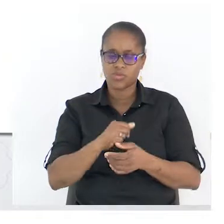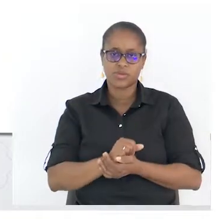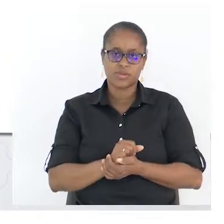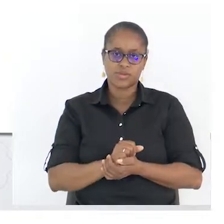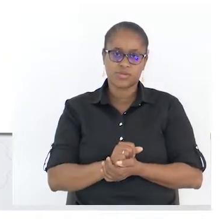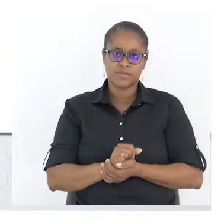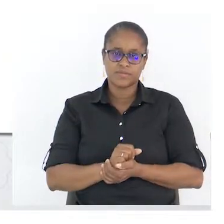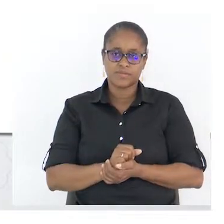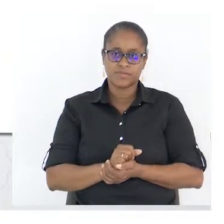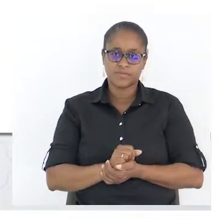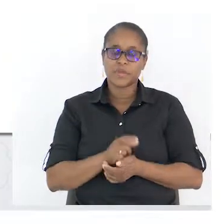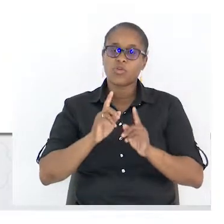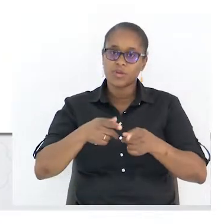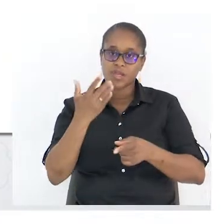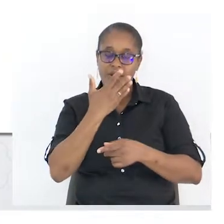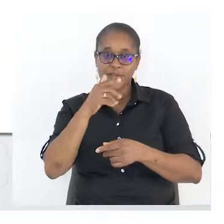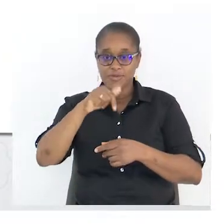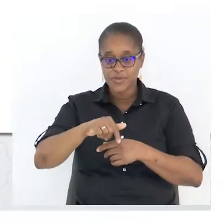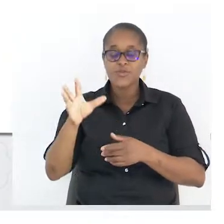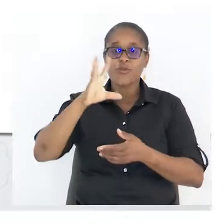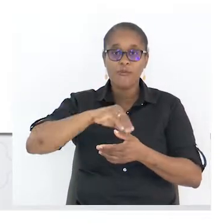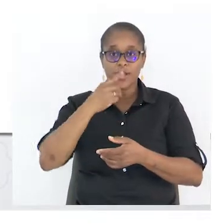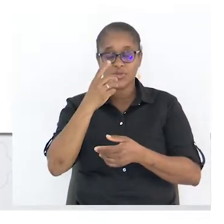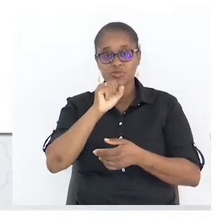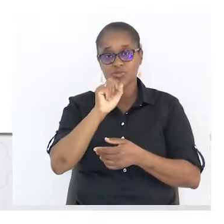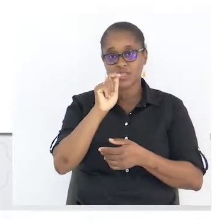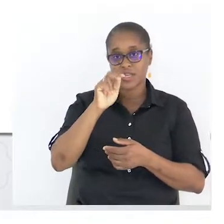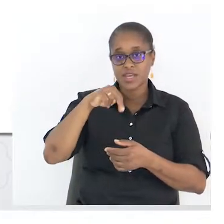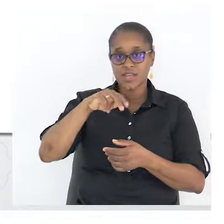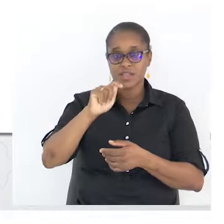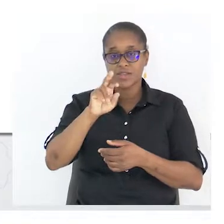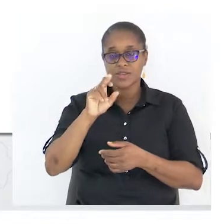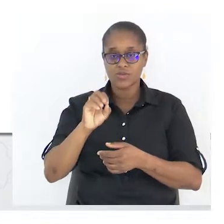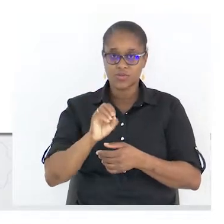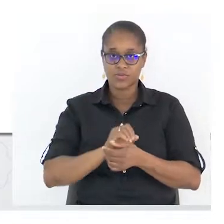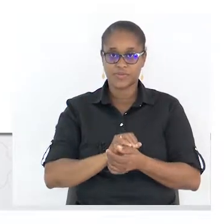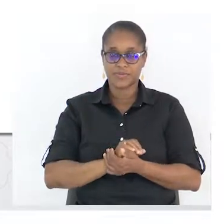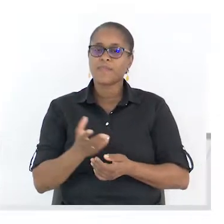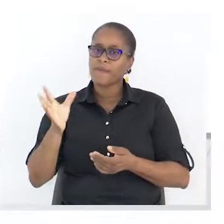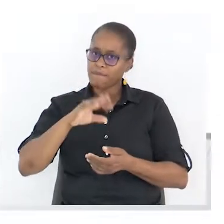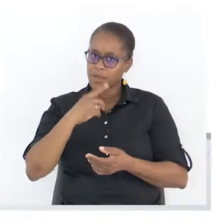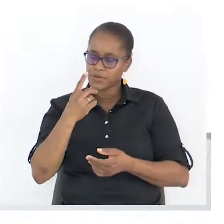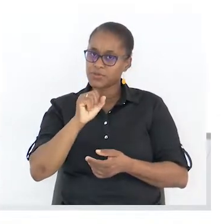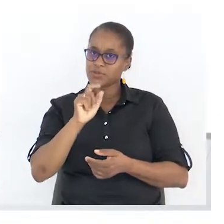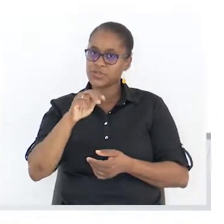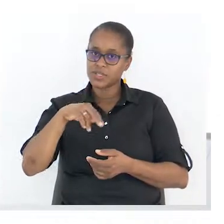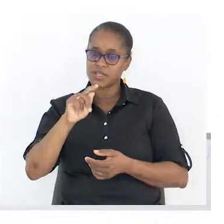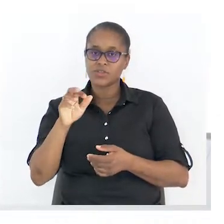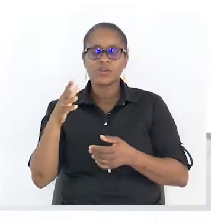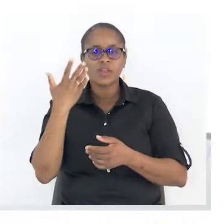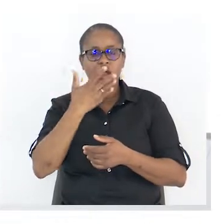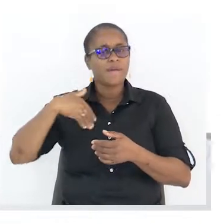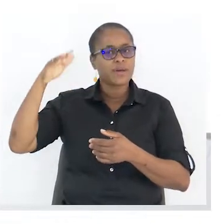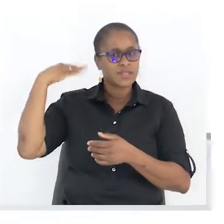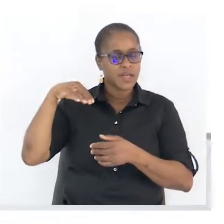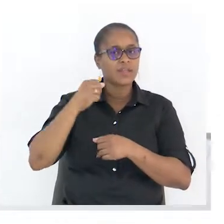Começamos a aula de hoje com mais um género. Mais um género. Na outra aula, a gente trabalhou o género instrucional,